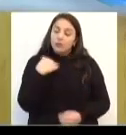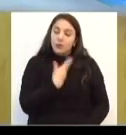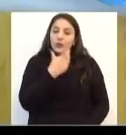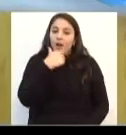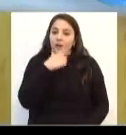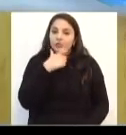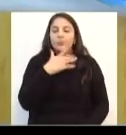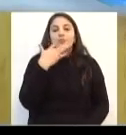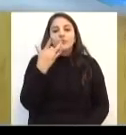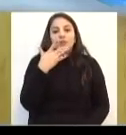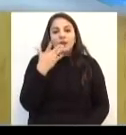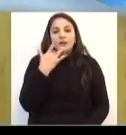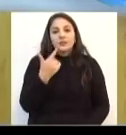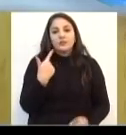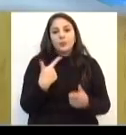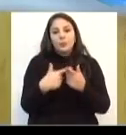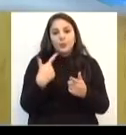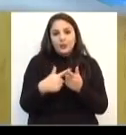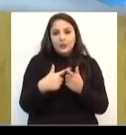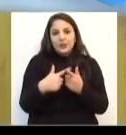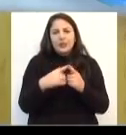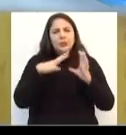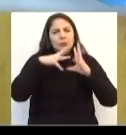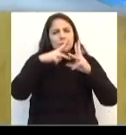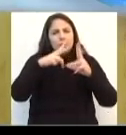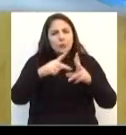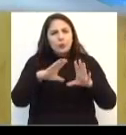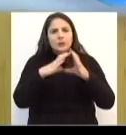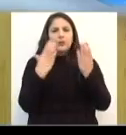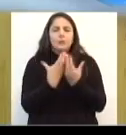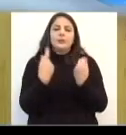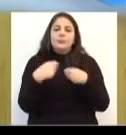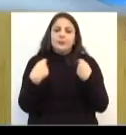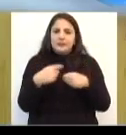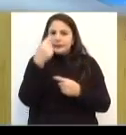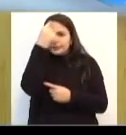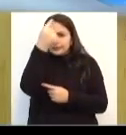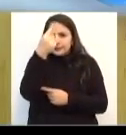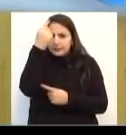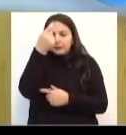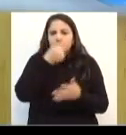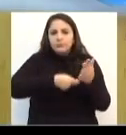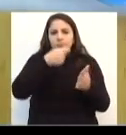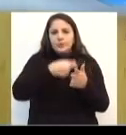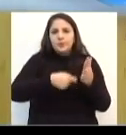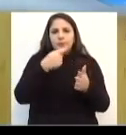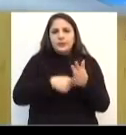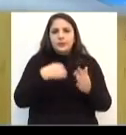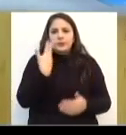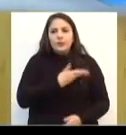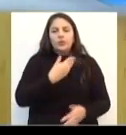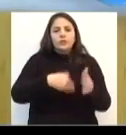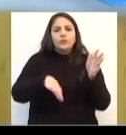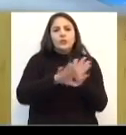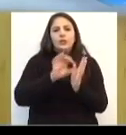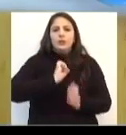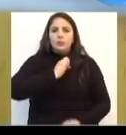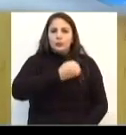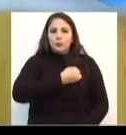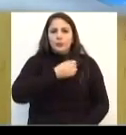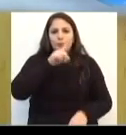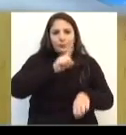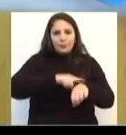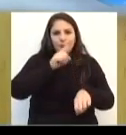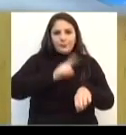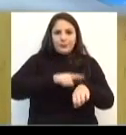fácil, porque a gente tem que, na verdade, de toda a comunidade abraçar essa ideia, a gente se empenhar para que a gente chegue num número próximo